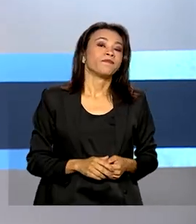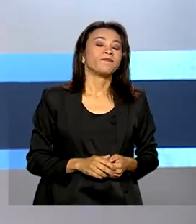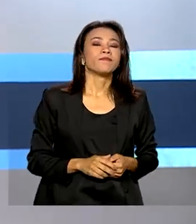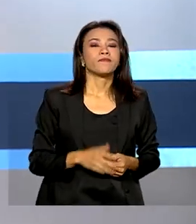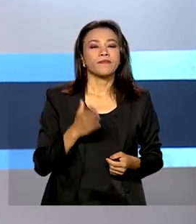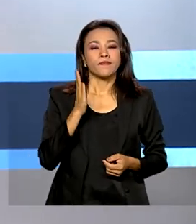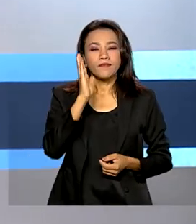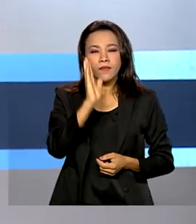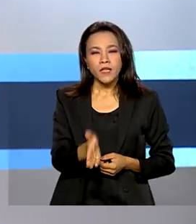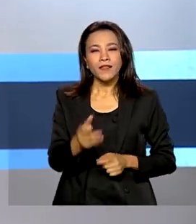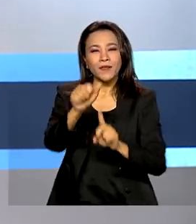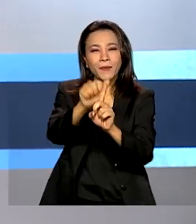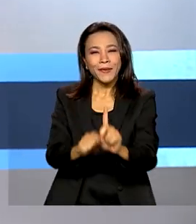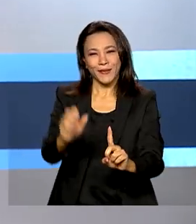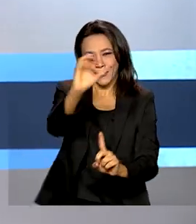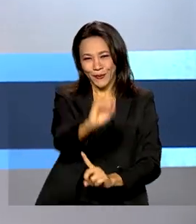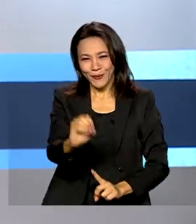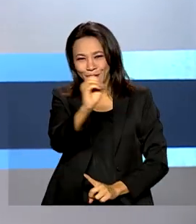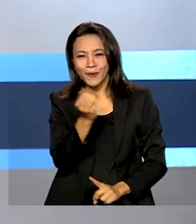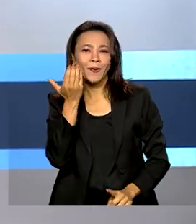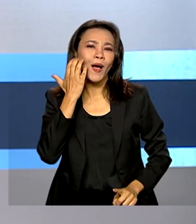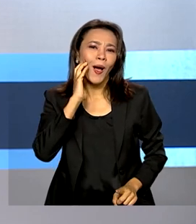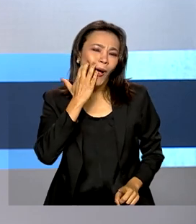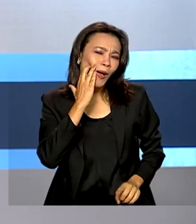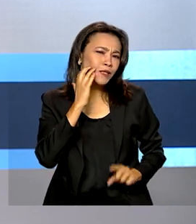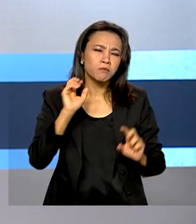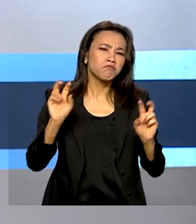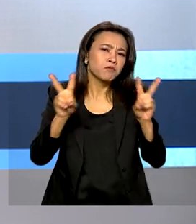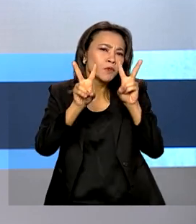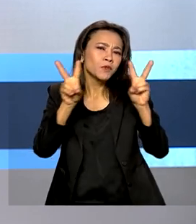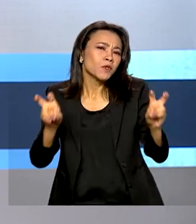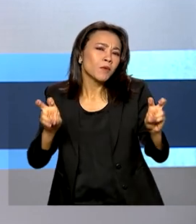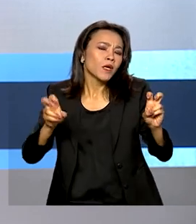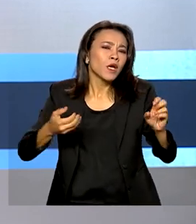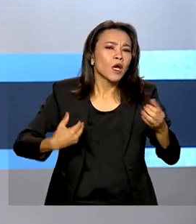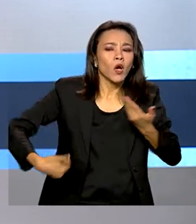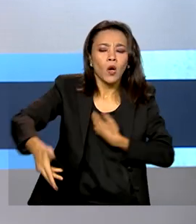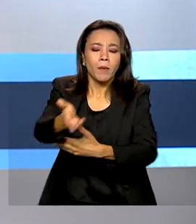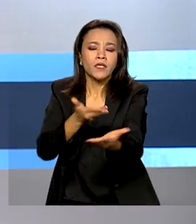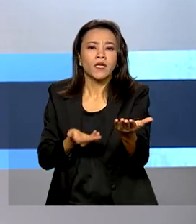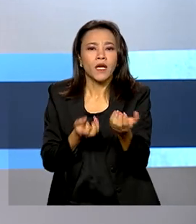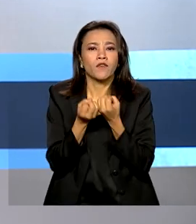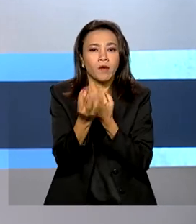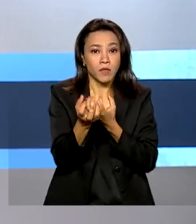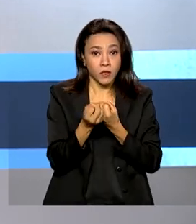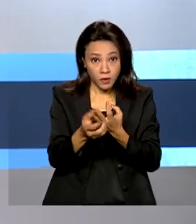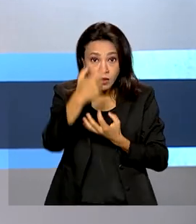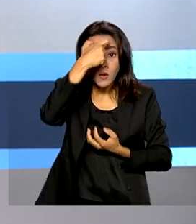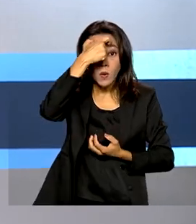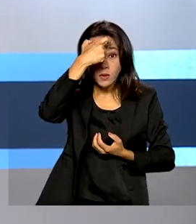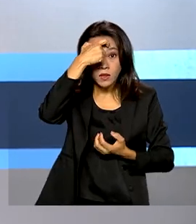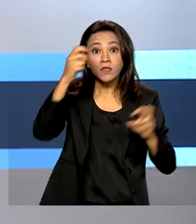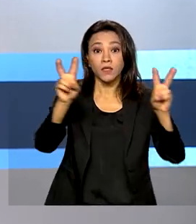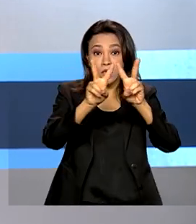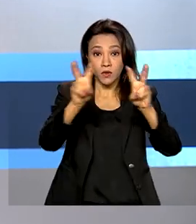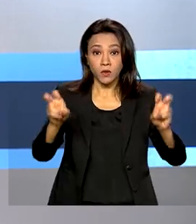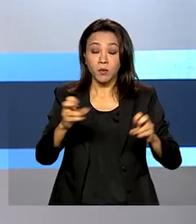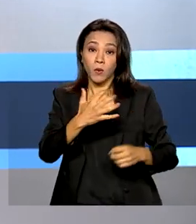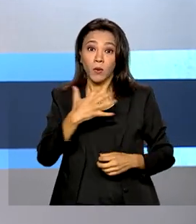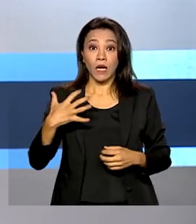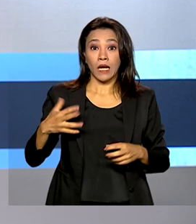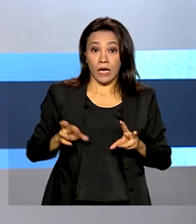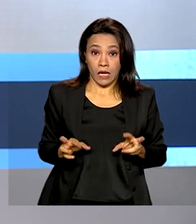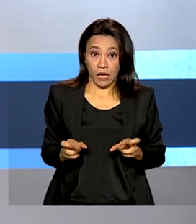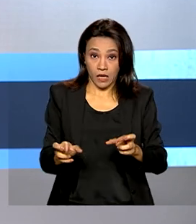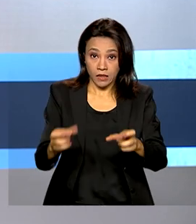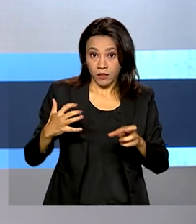Estamos no outubro rosa, mês dedicado a compartilhar informações e conscientizar sobre o câncer de mama. No Rio